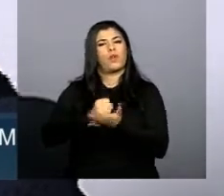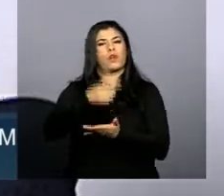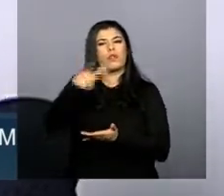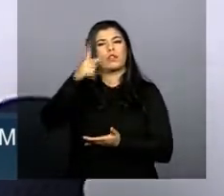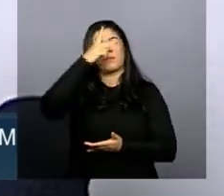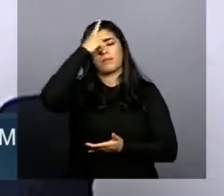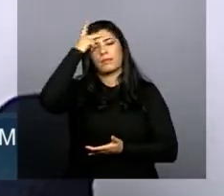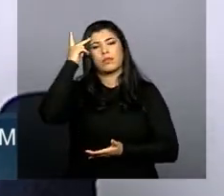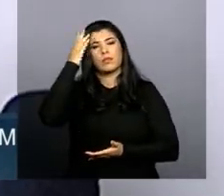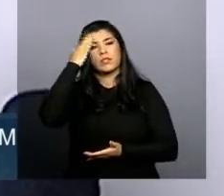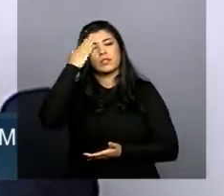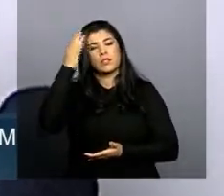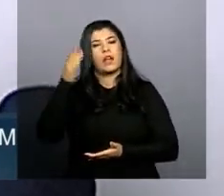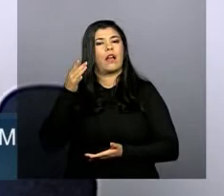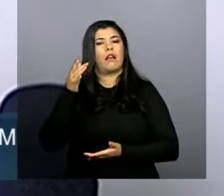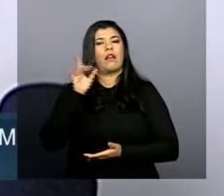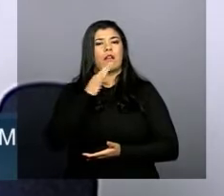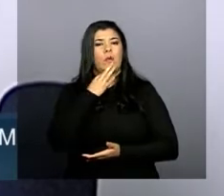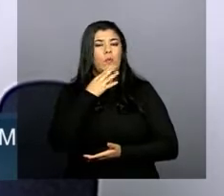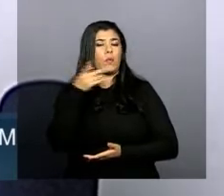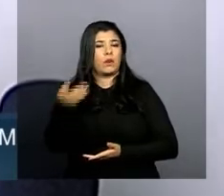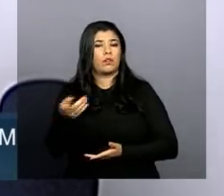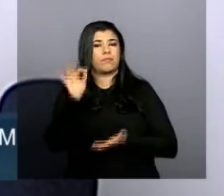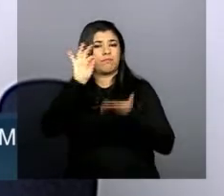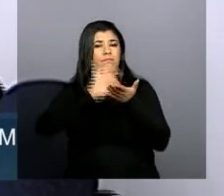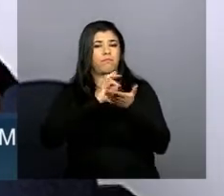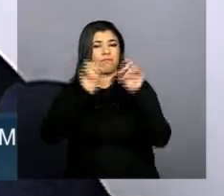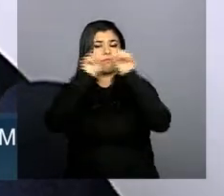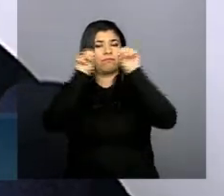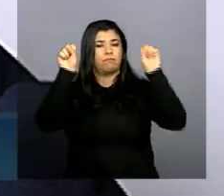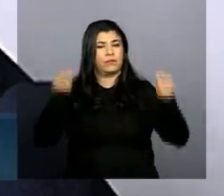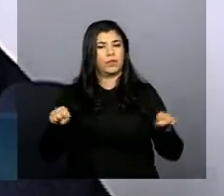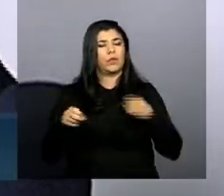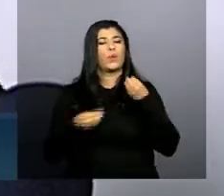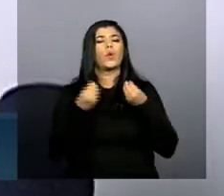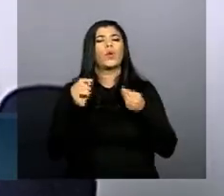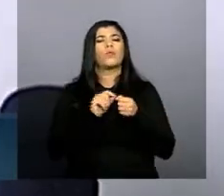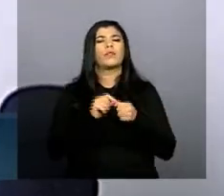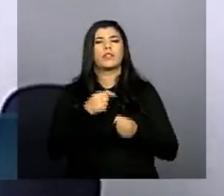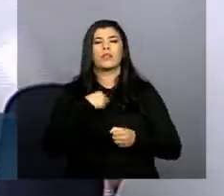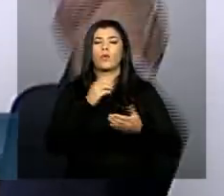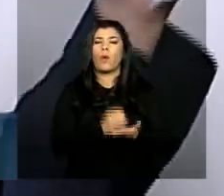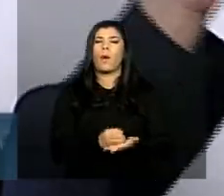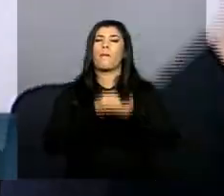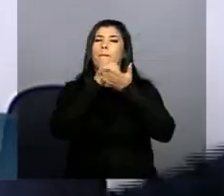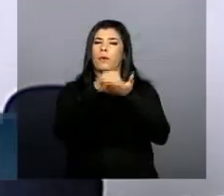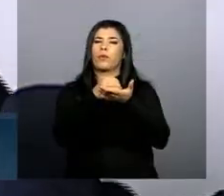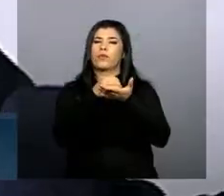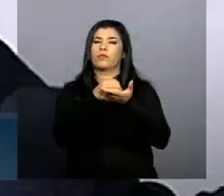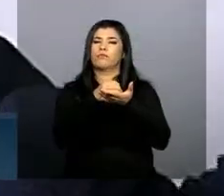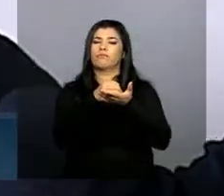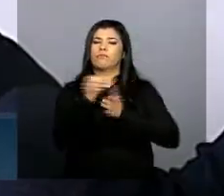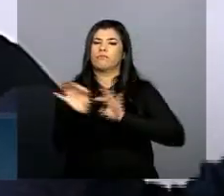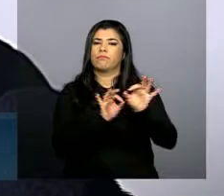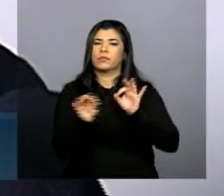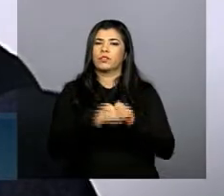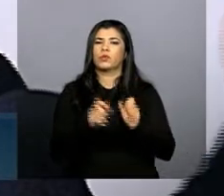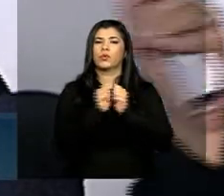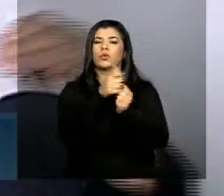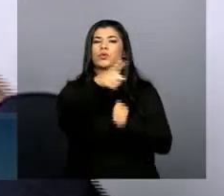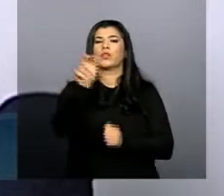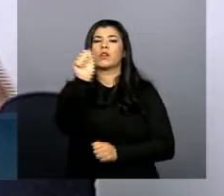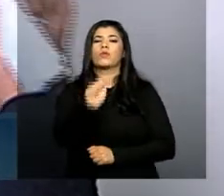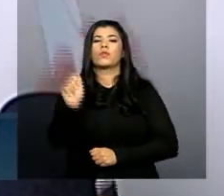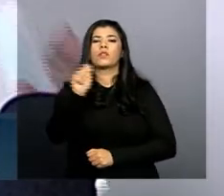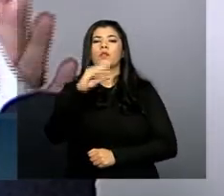então a coisa é como eu posso fazer apoiar os agricultores familiares por intermédio da CONTAG da CNA por intermédio da